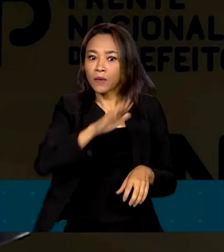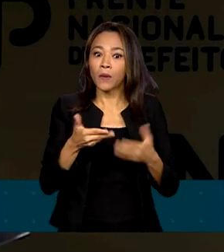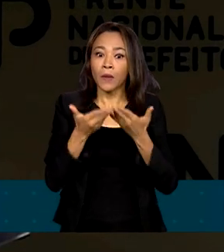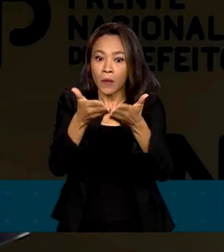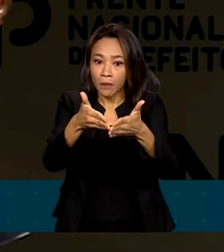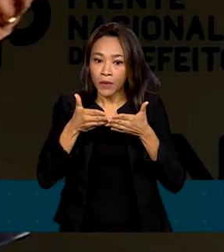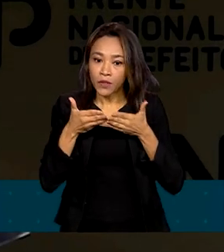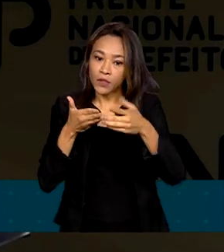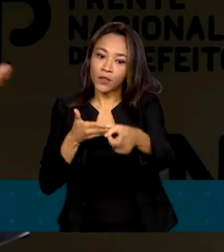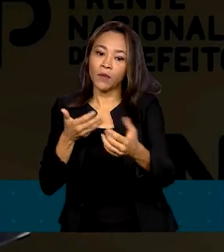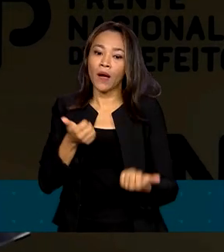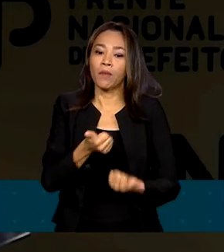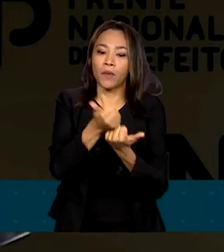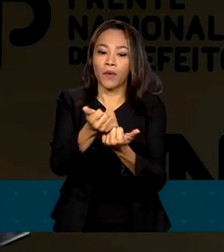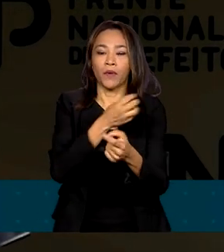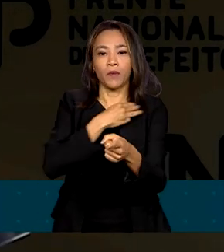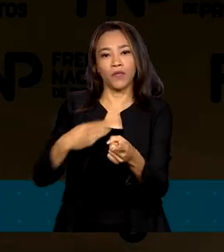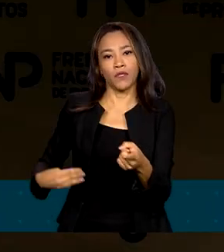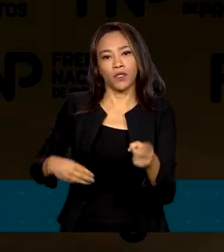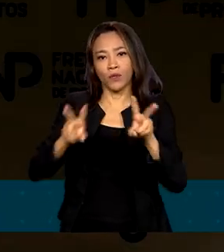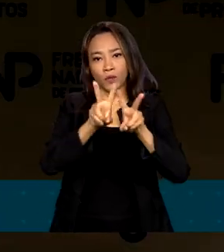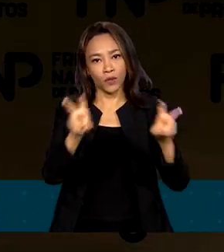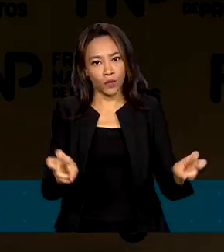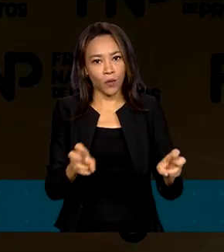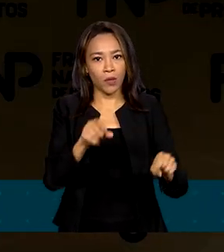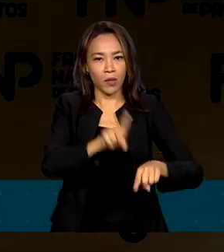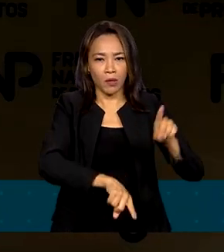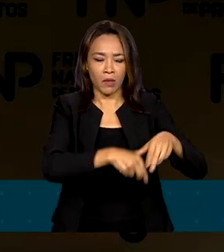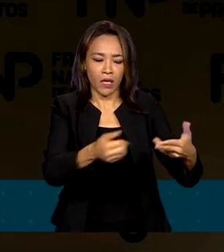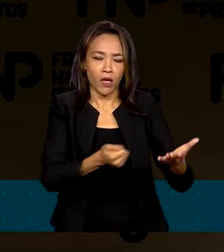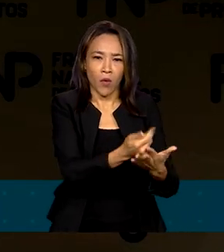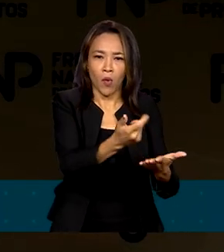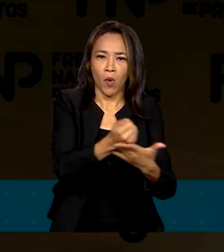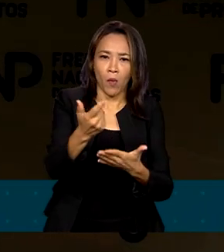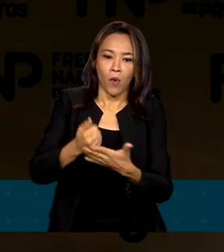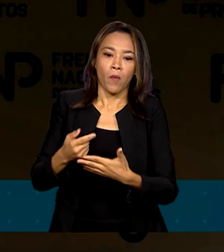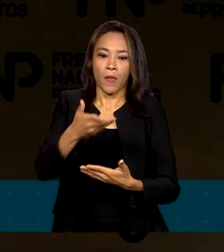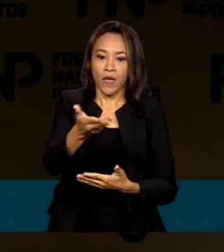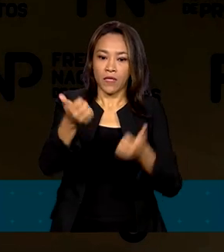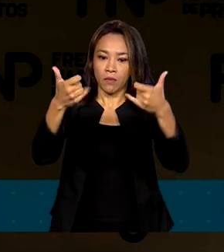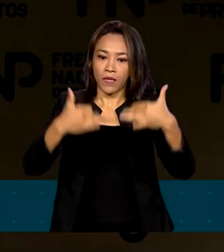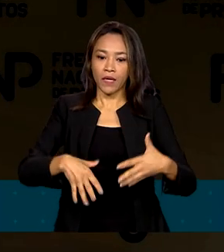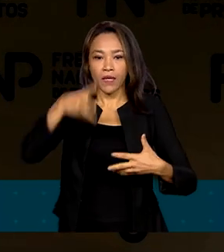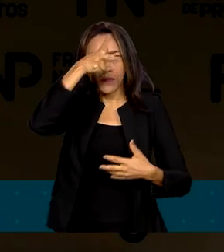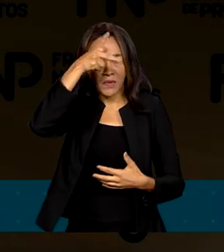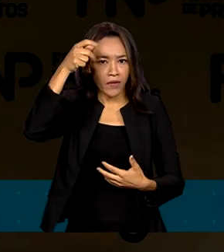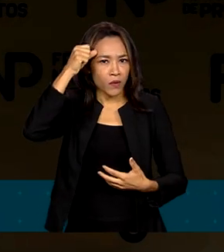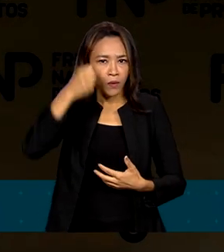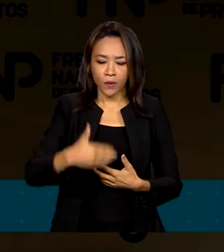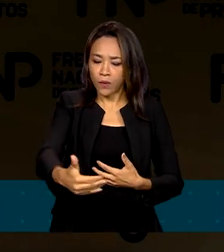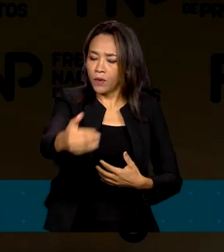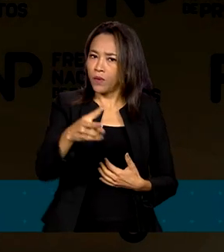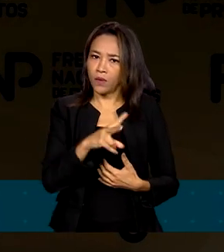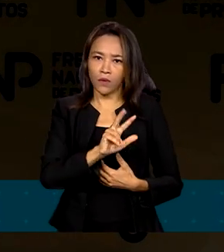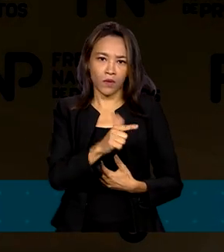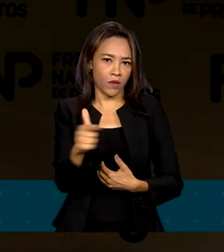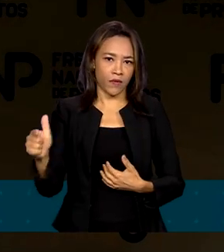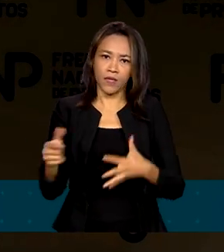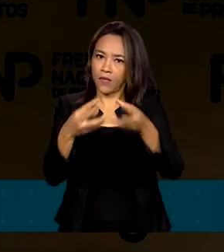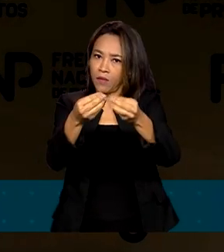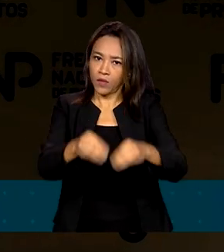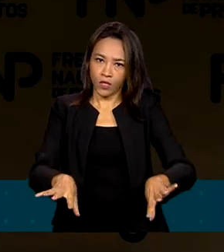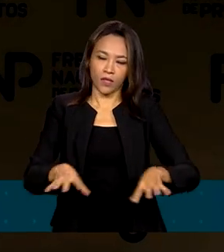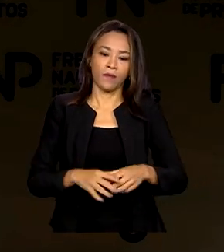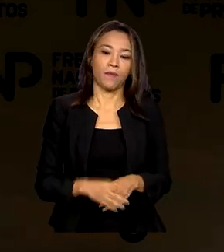de reforma tributária sobre o consumo. Segundo Haddad, as prefeituras não vão ser prejudicadas. Nós queremos